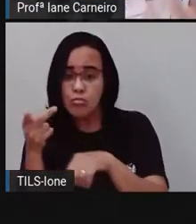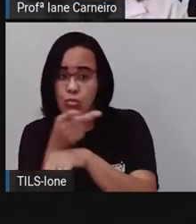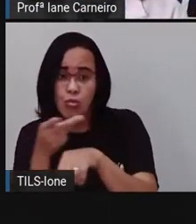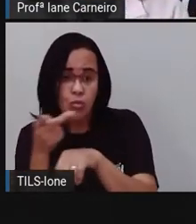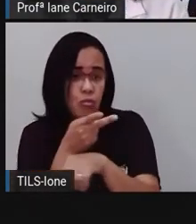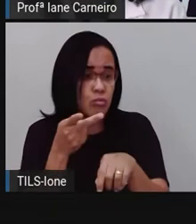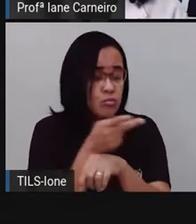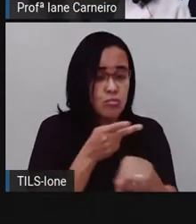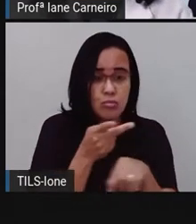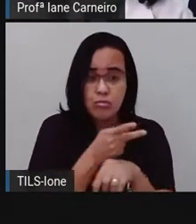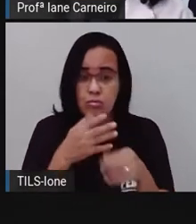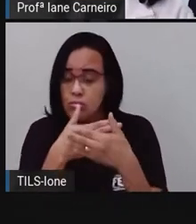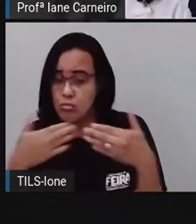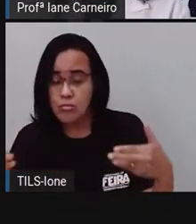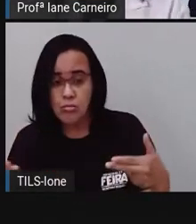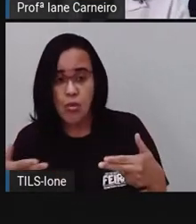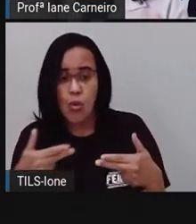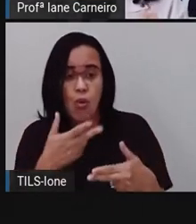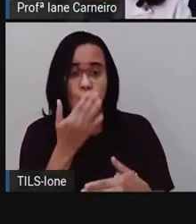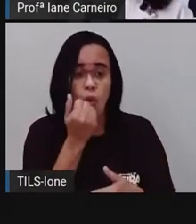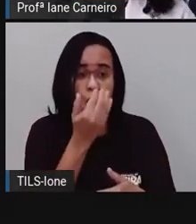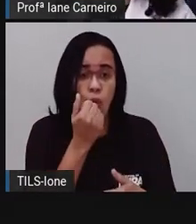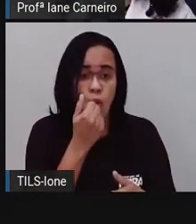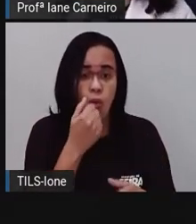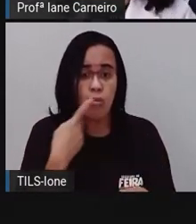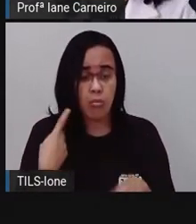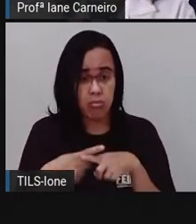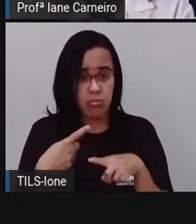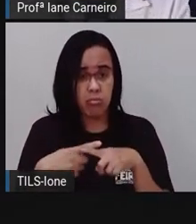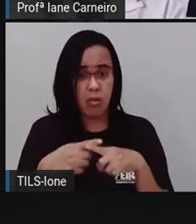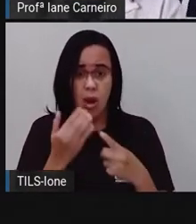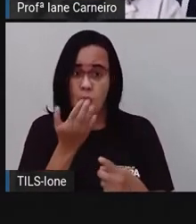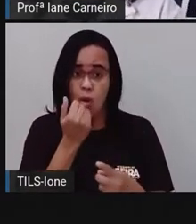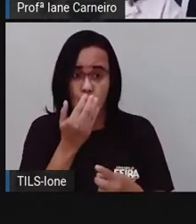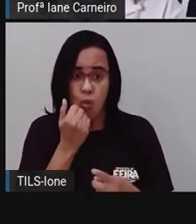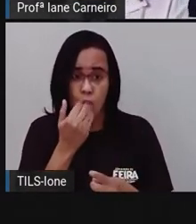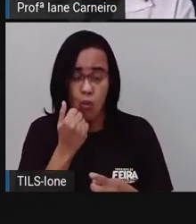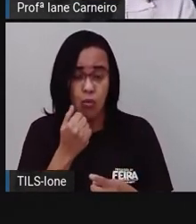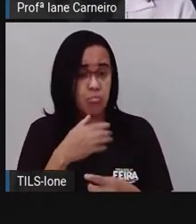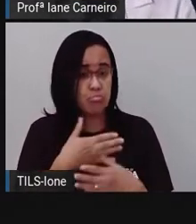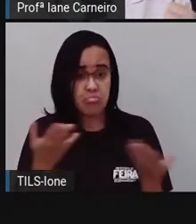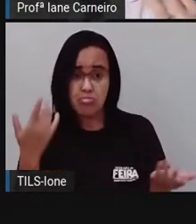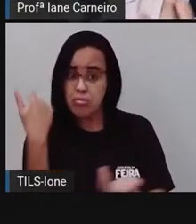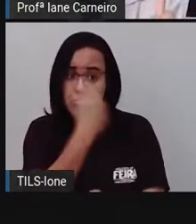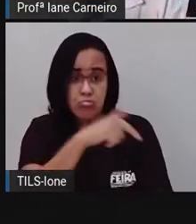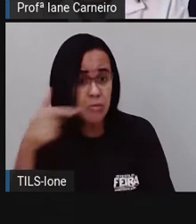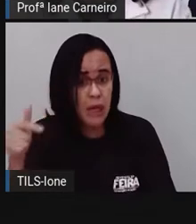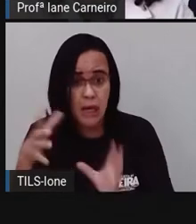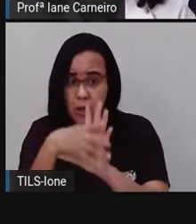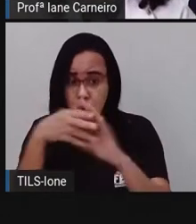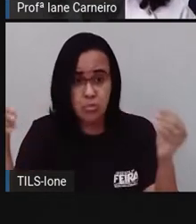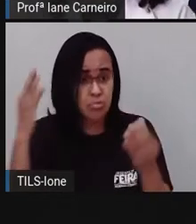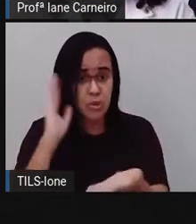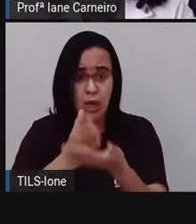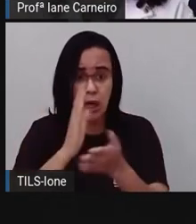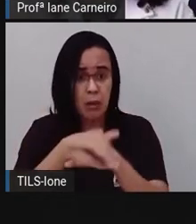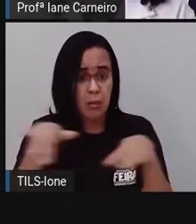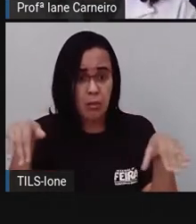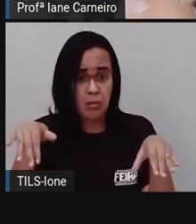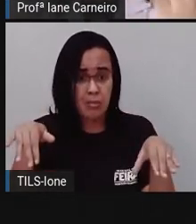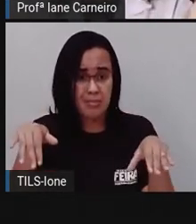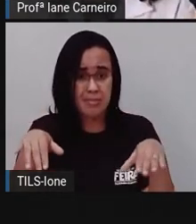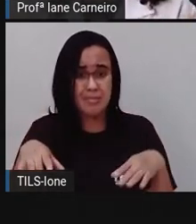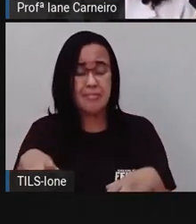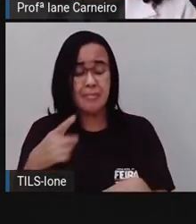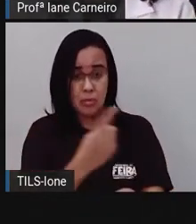né? Aquele alimento acabou. Então, quando a gente aqui na cidade, a gente não gosta, né? De rato, a gente não gosta de sapo.